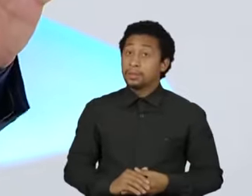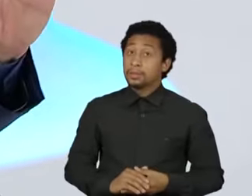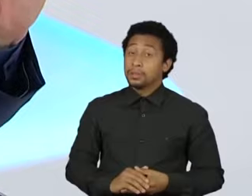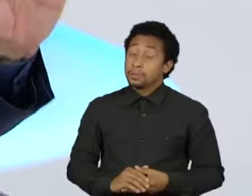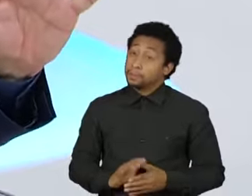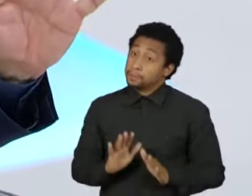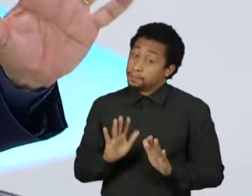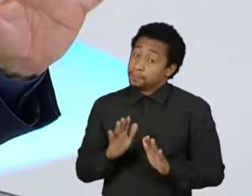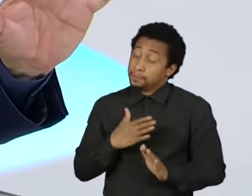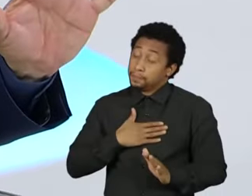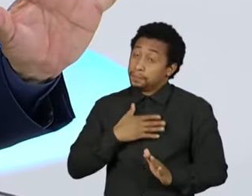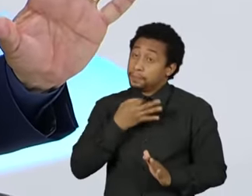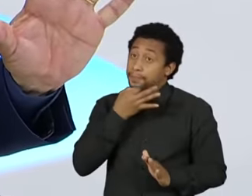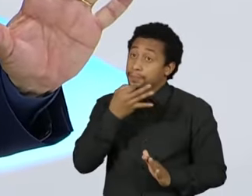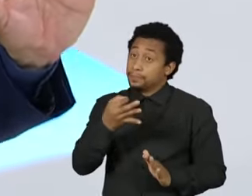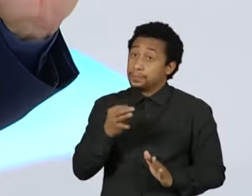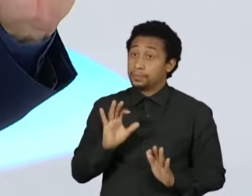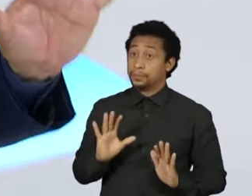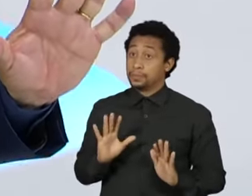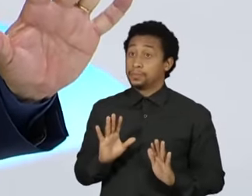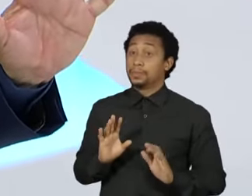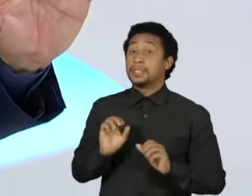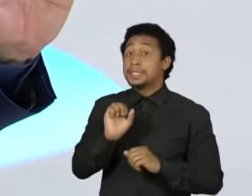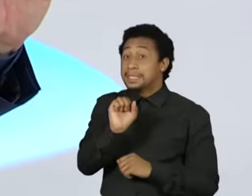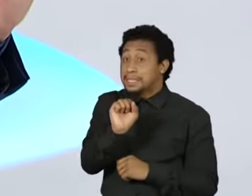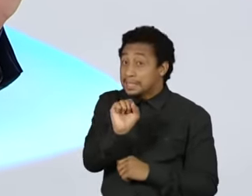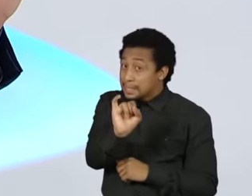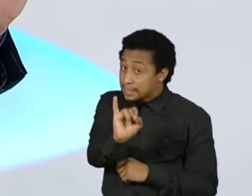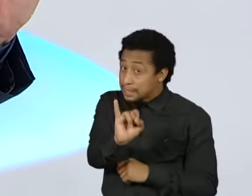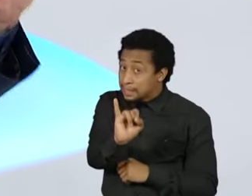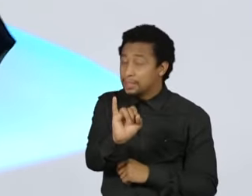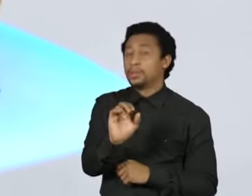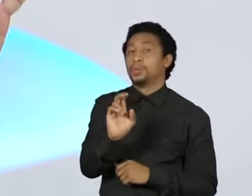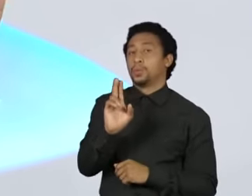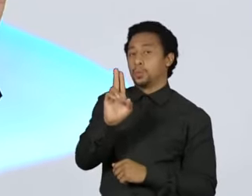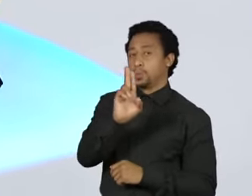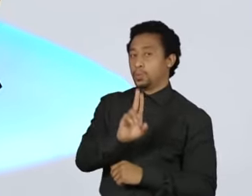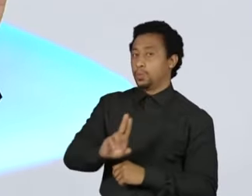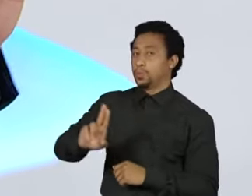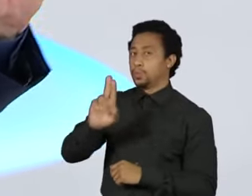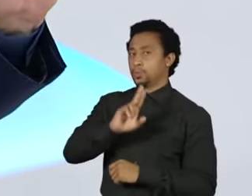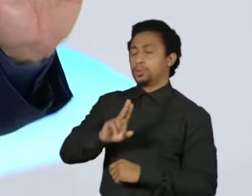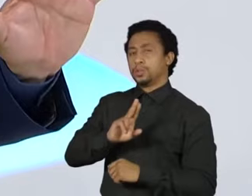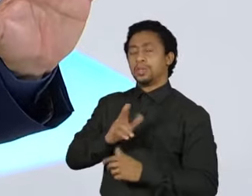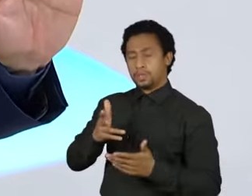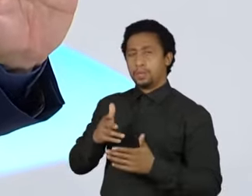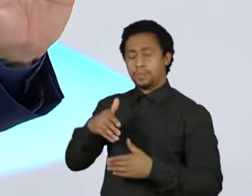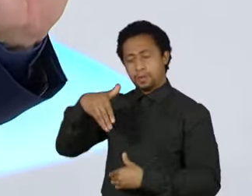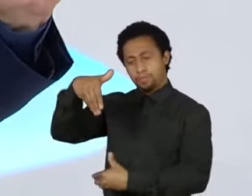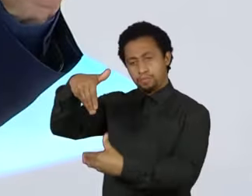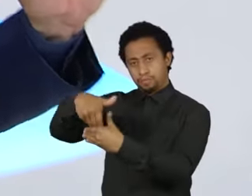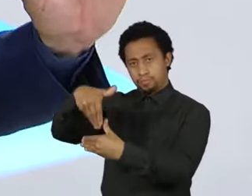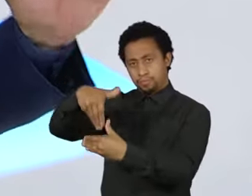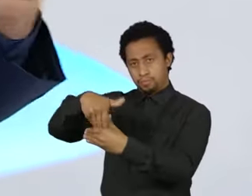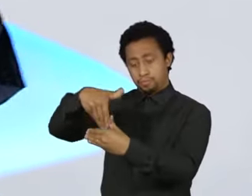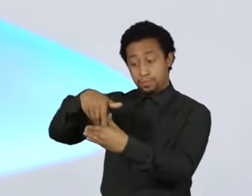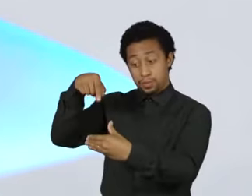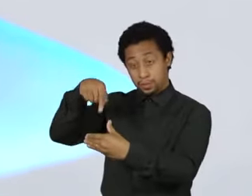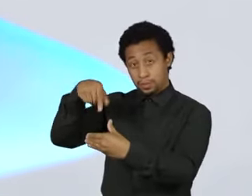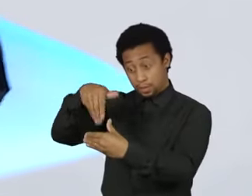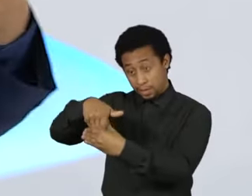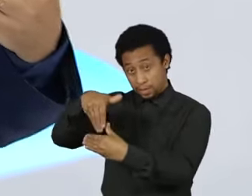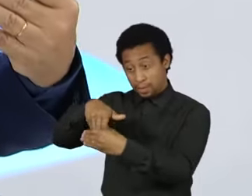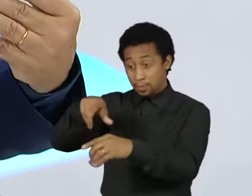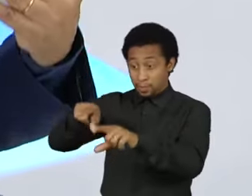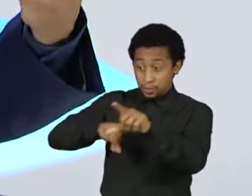assim, isso é uma coisa que eu tenho dito, se usar a força da eleição no início desse processo, ou seja,